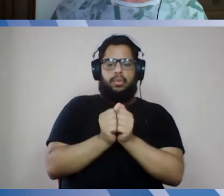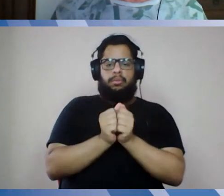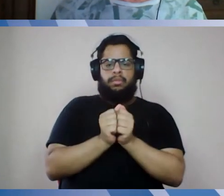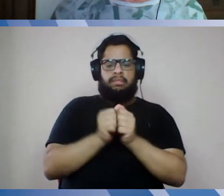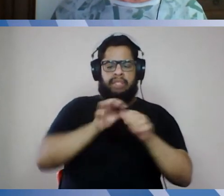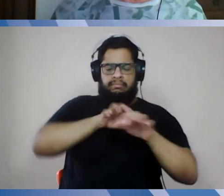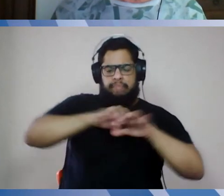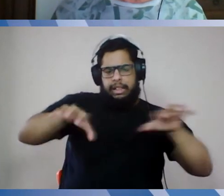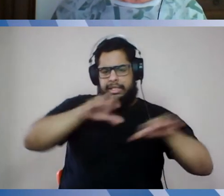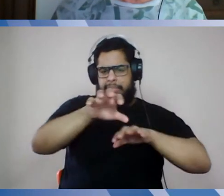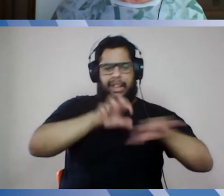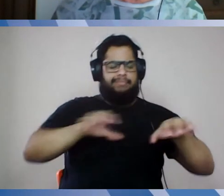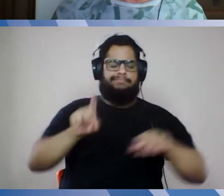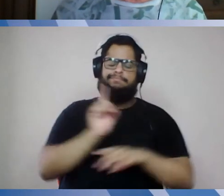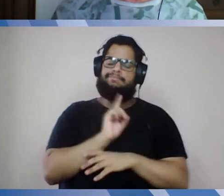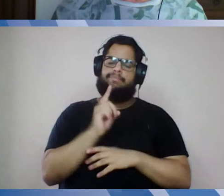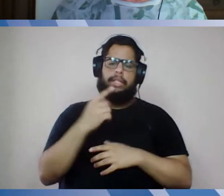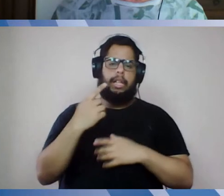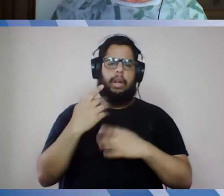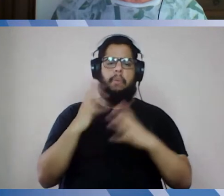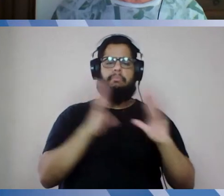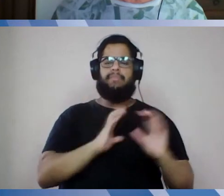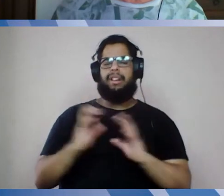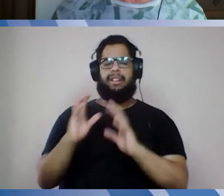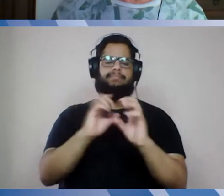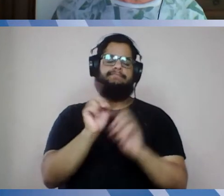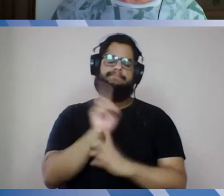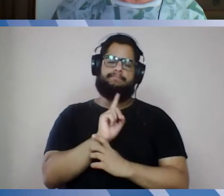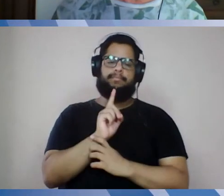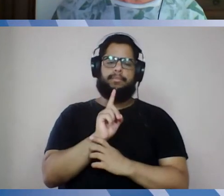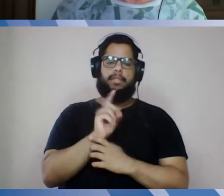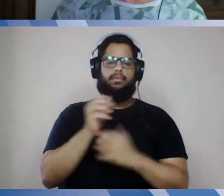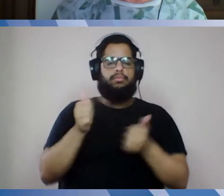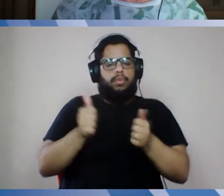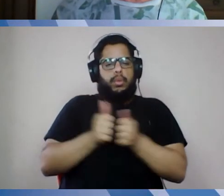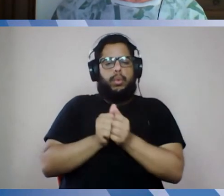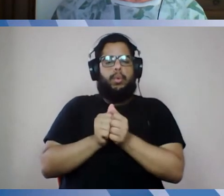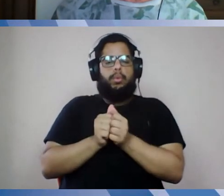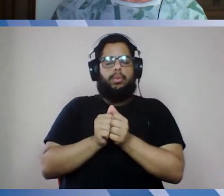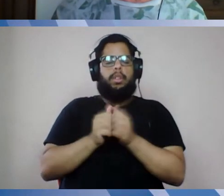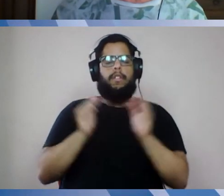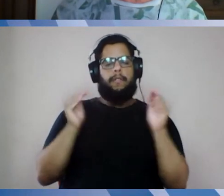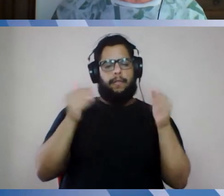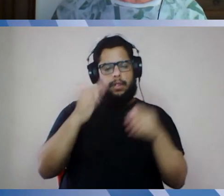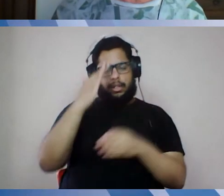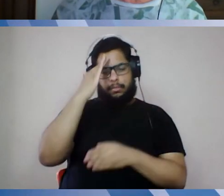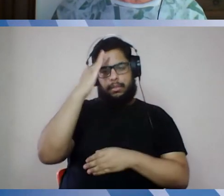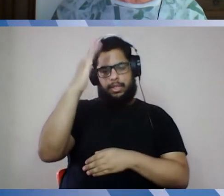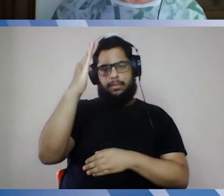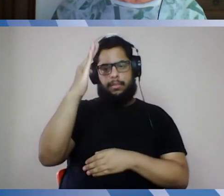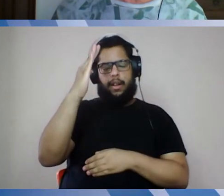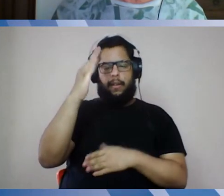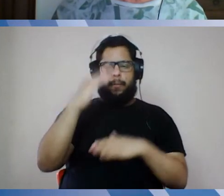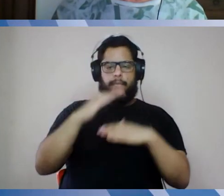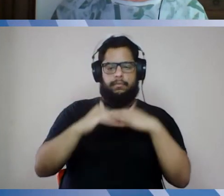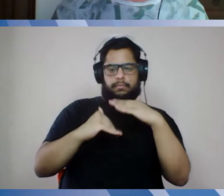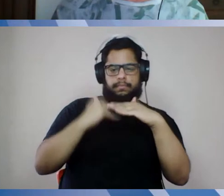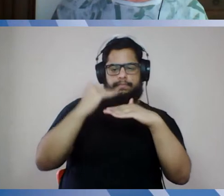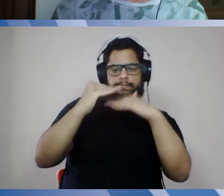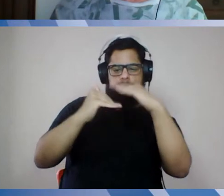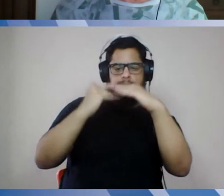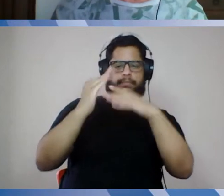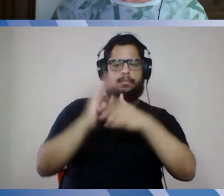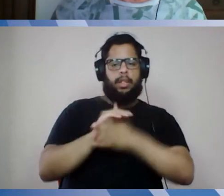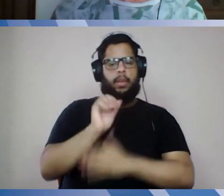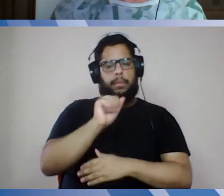um cuidado, fazermos aí dessa prioridade, continuar nossa formação e nossas ações, mas